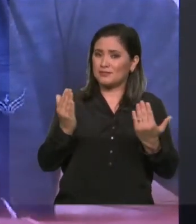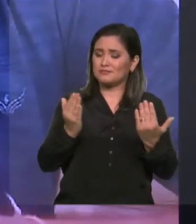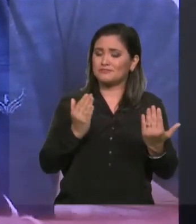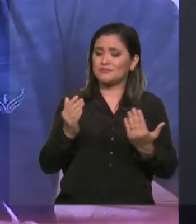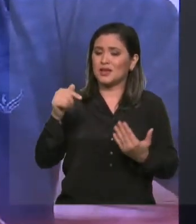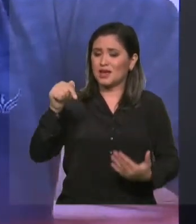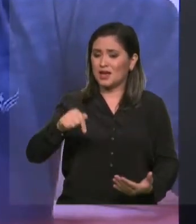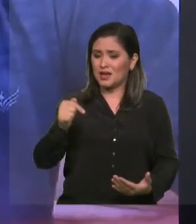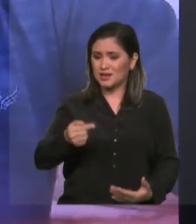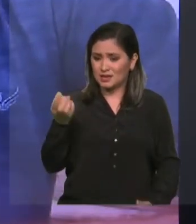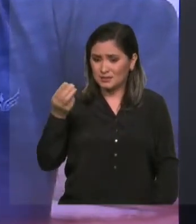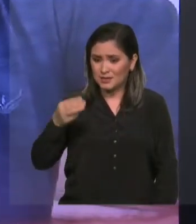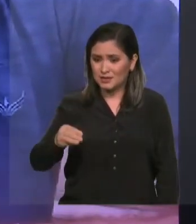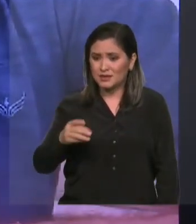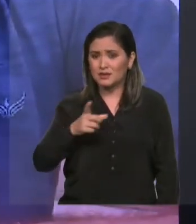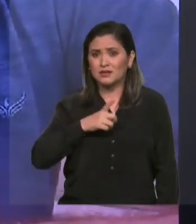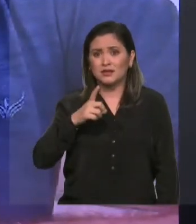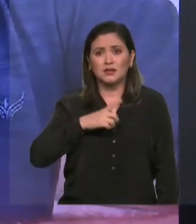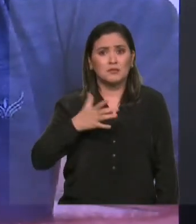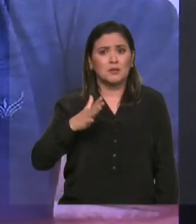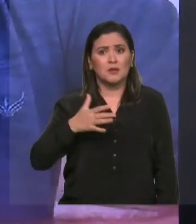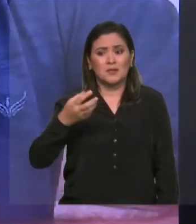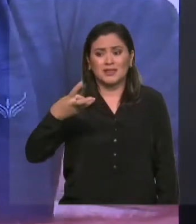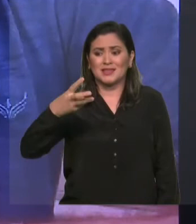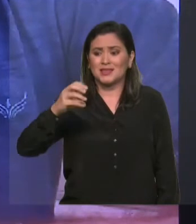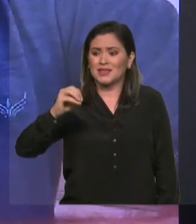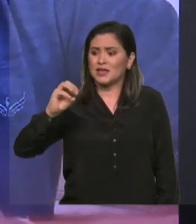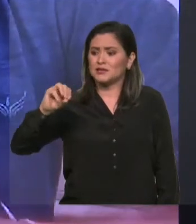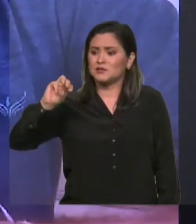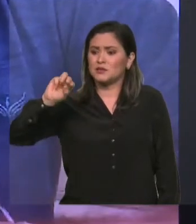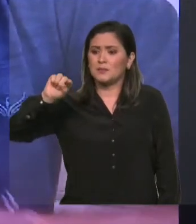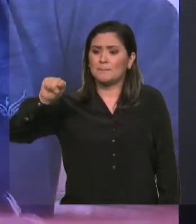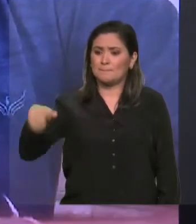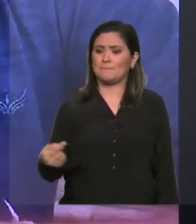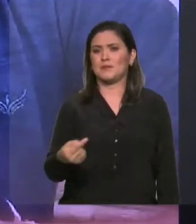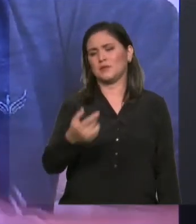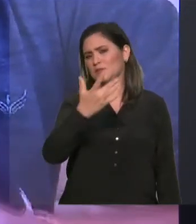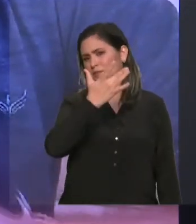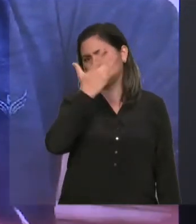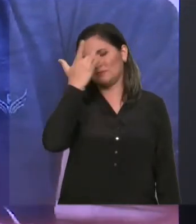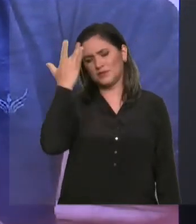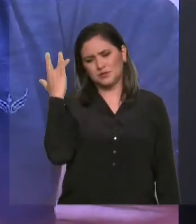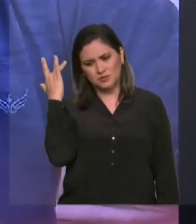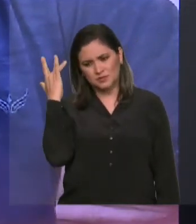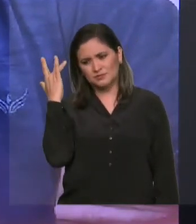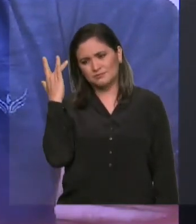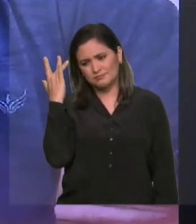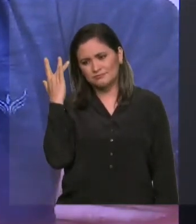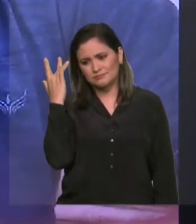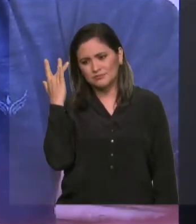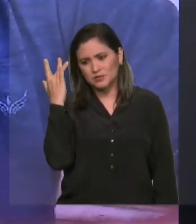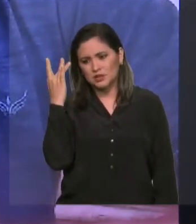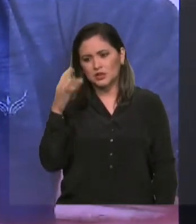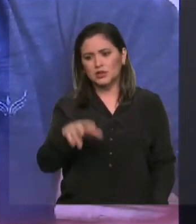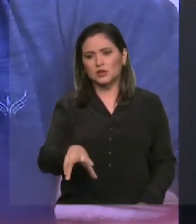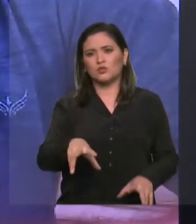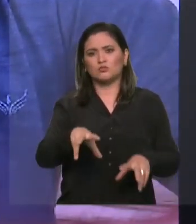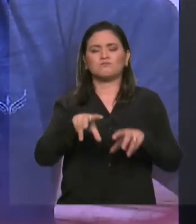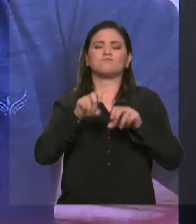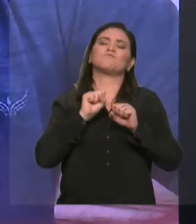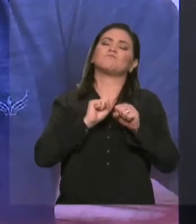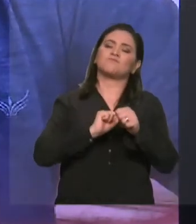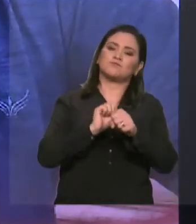possa ter em torno de 300 mil casos. Hoje, enquanto nós, temos testado